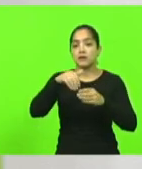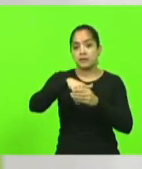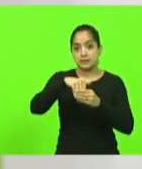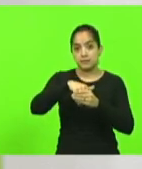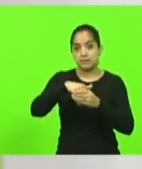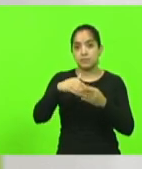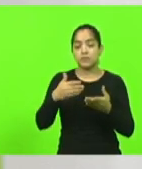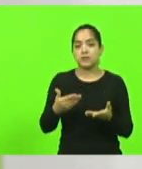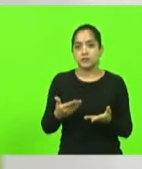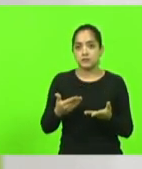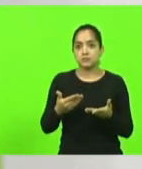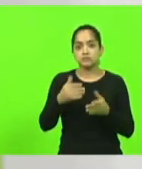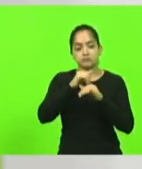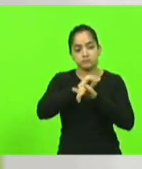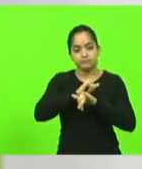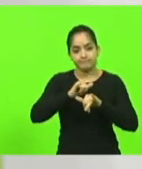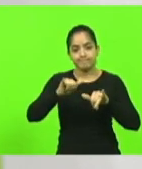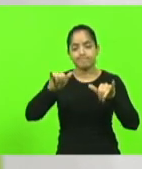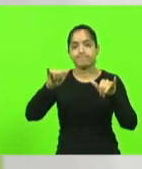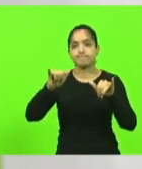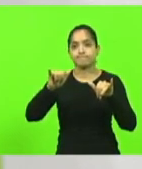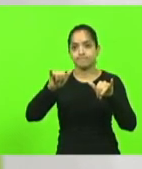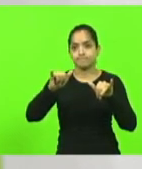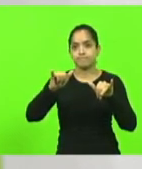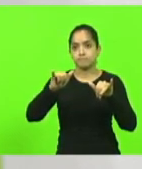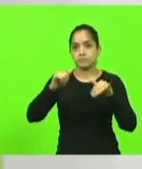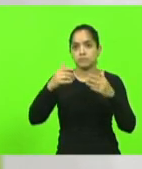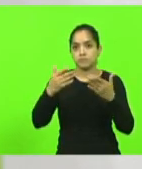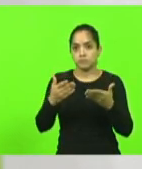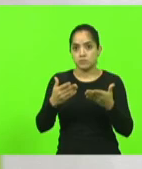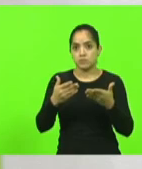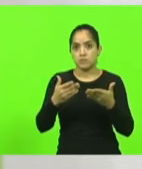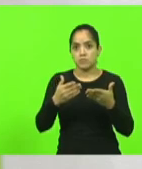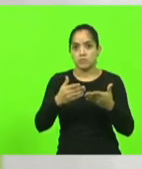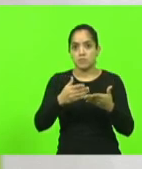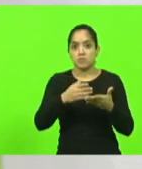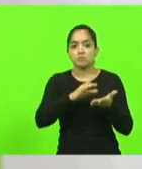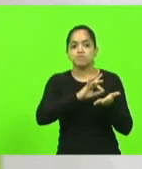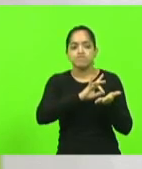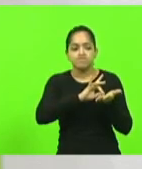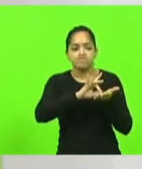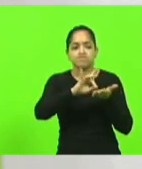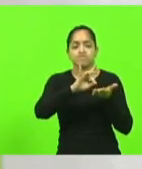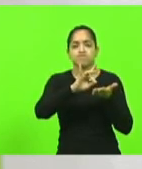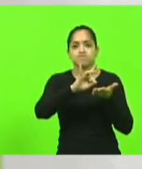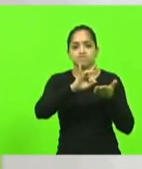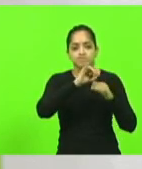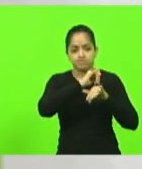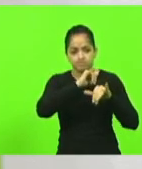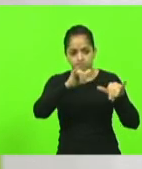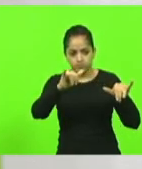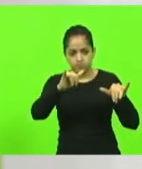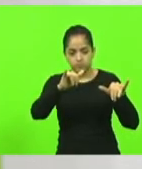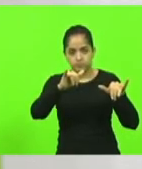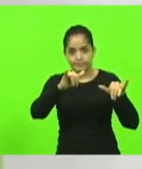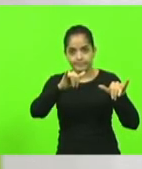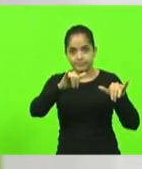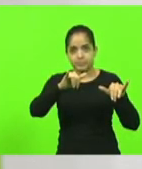aviso ao nosso mais terrível inimigo, que é o Satanás.